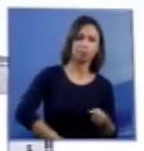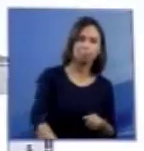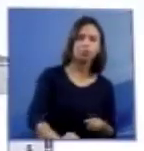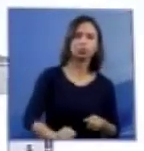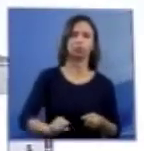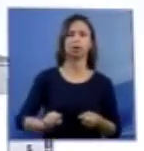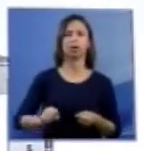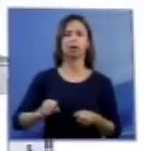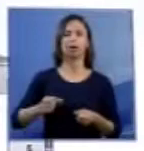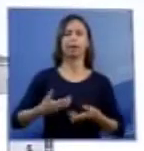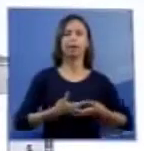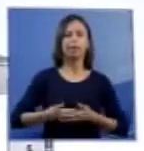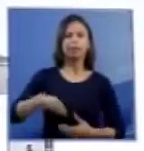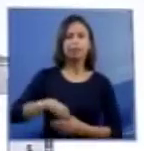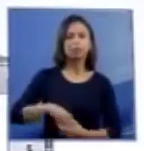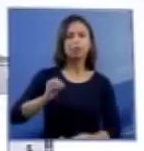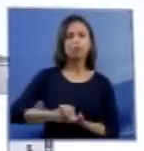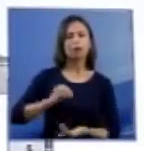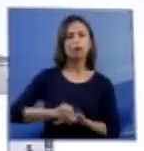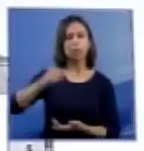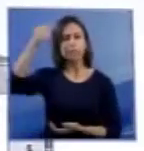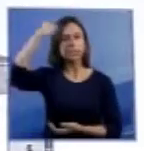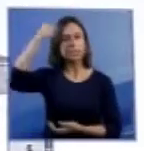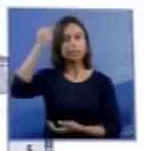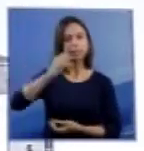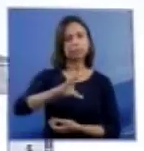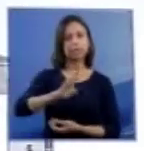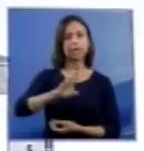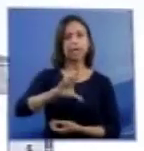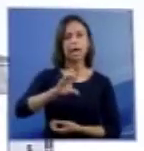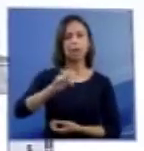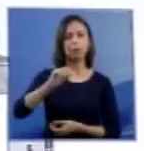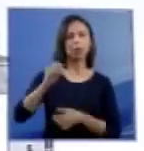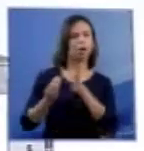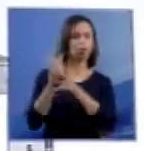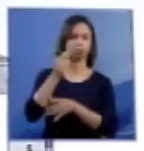tema, aparentemente postergada por longa data.